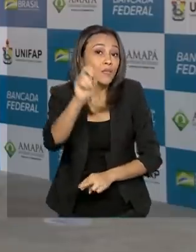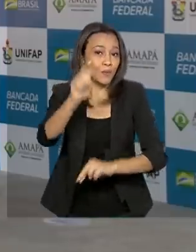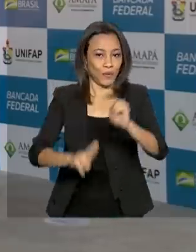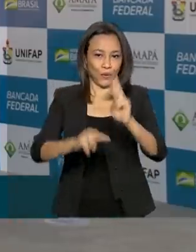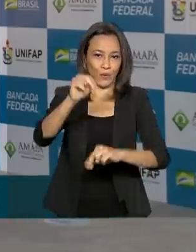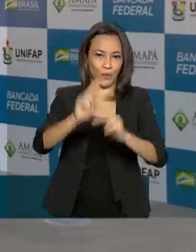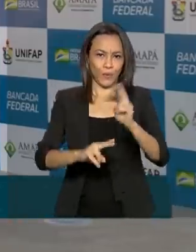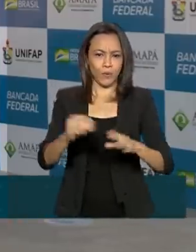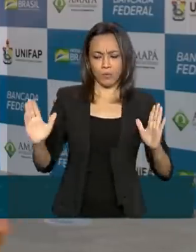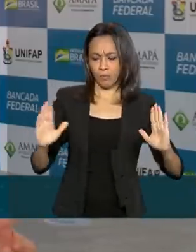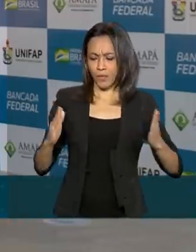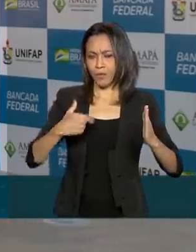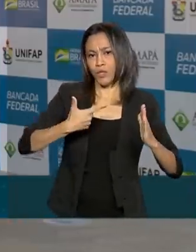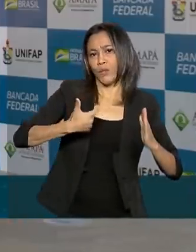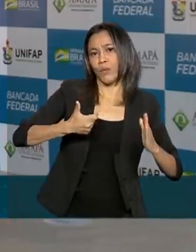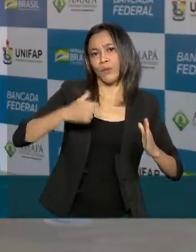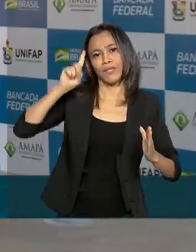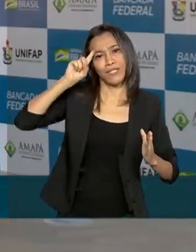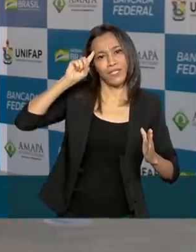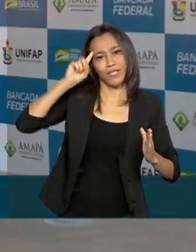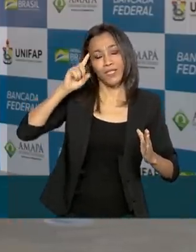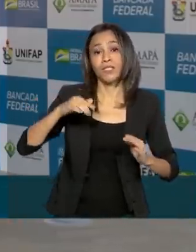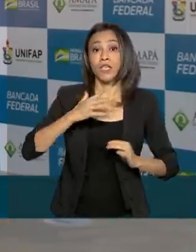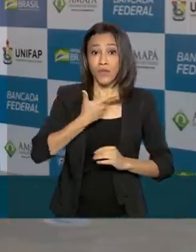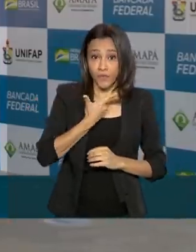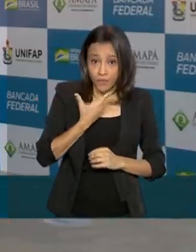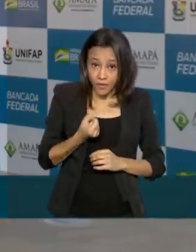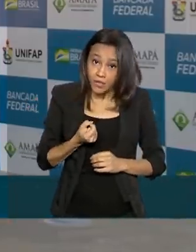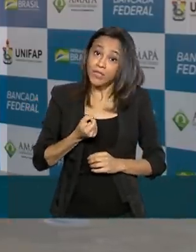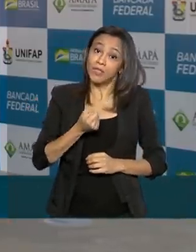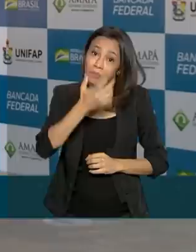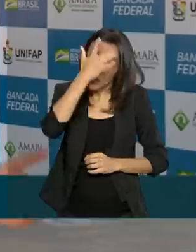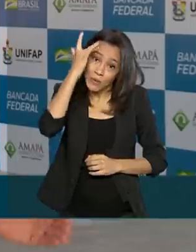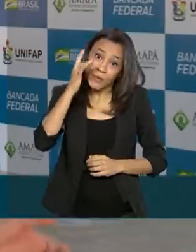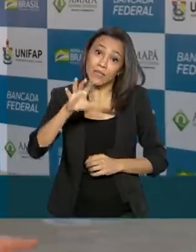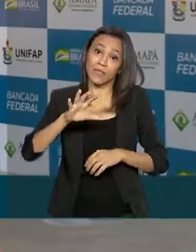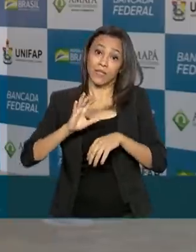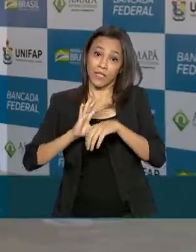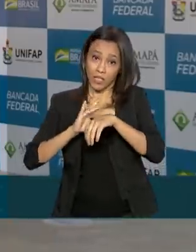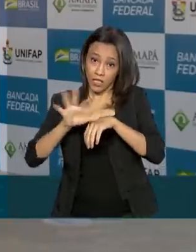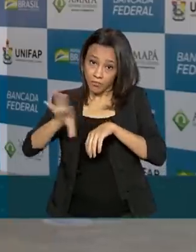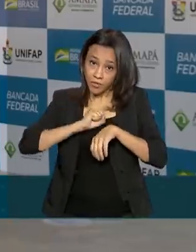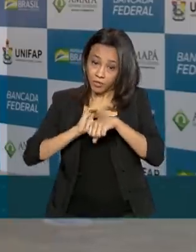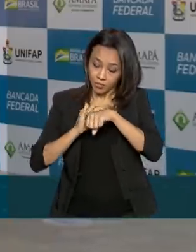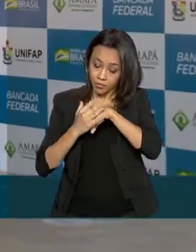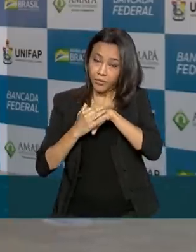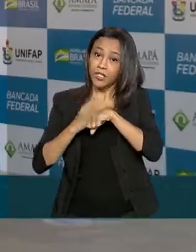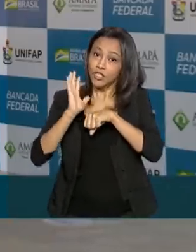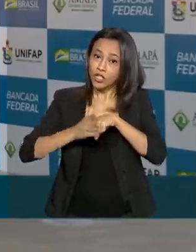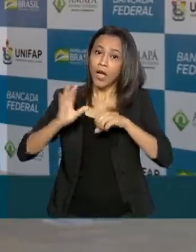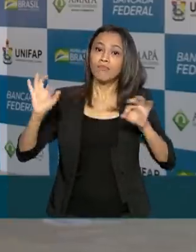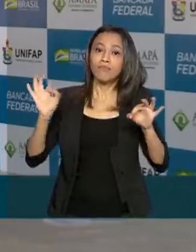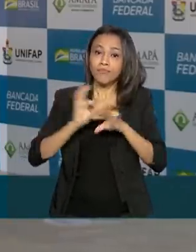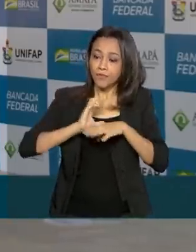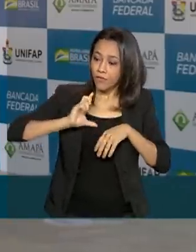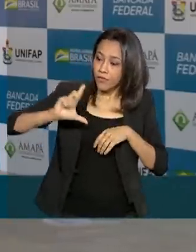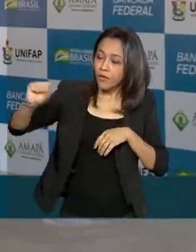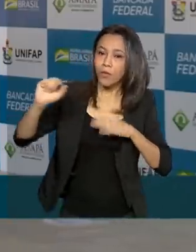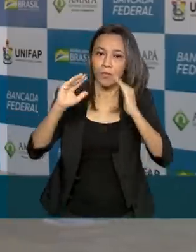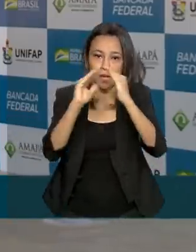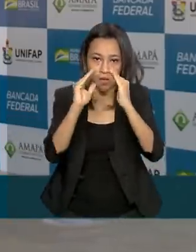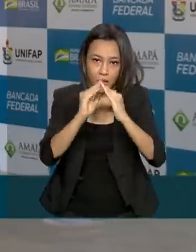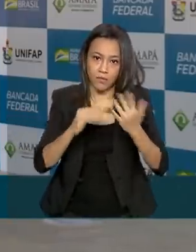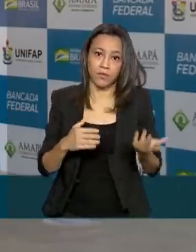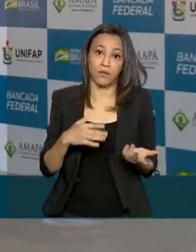12 dias de atividades, 20 pacientes de Covid tiveram alta, ou seja, mais de um paciente por